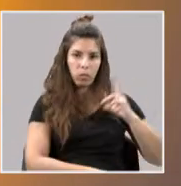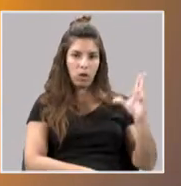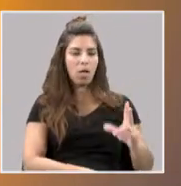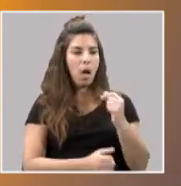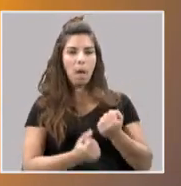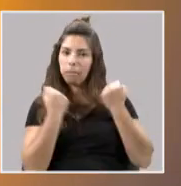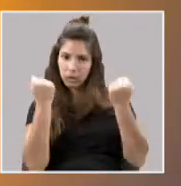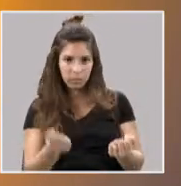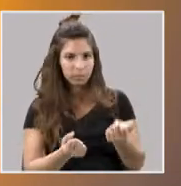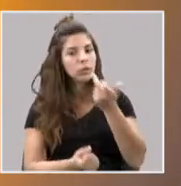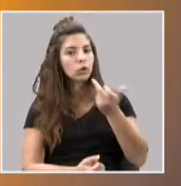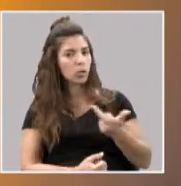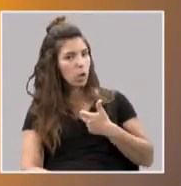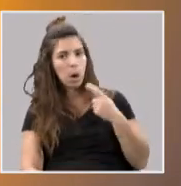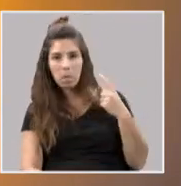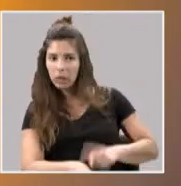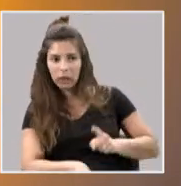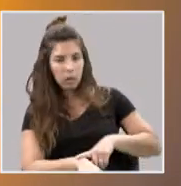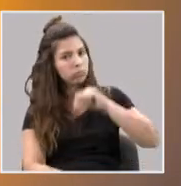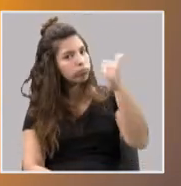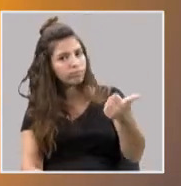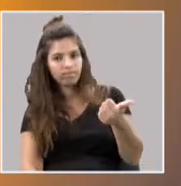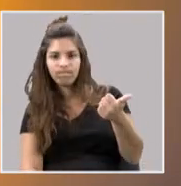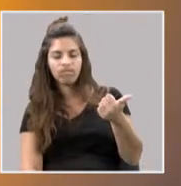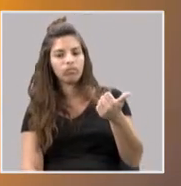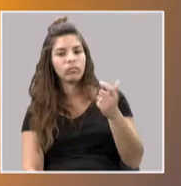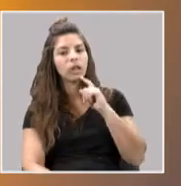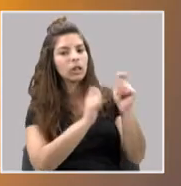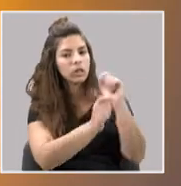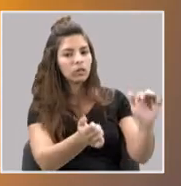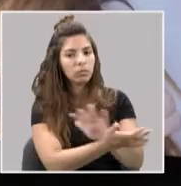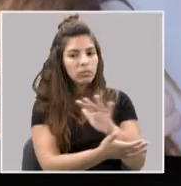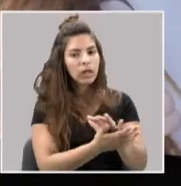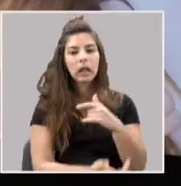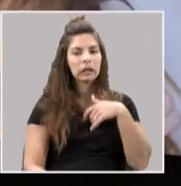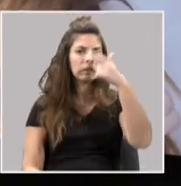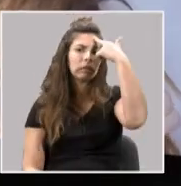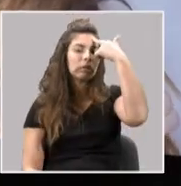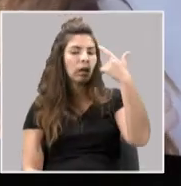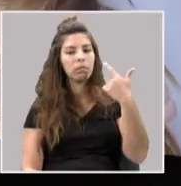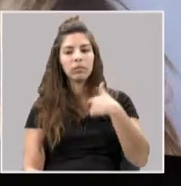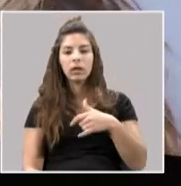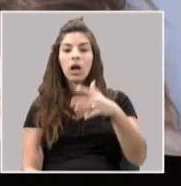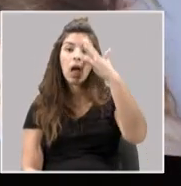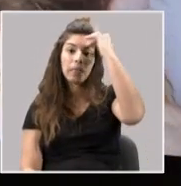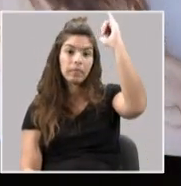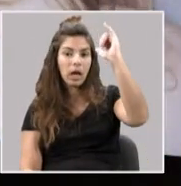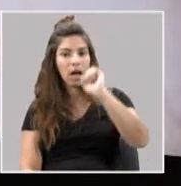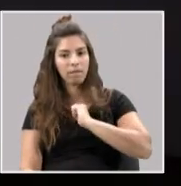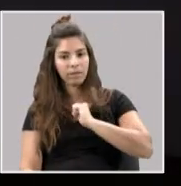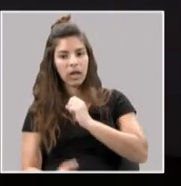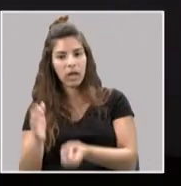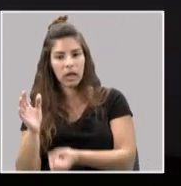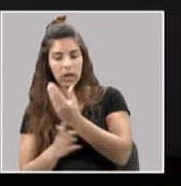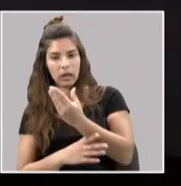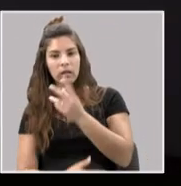Mas como eu não consegui obter uma resposta a tempo da realização da reportagem, eu decidi pegar nesta ideia que eu tinha. Comecei por criar a